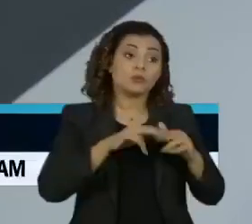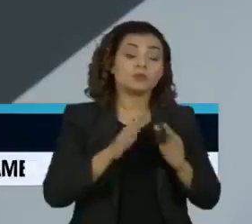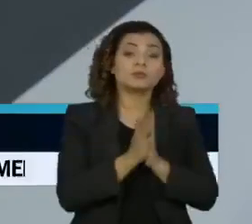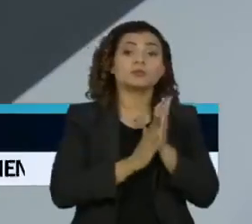vir números bons.